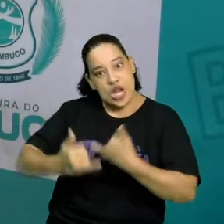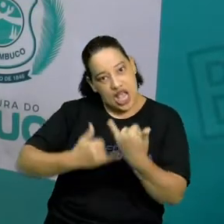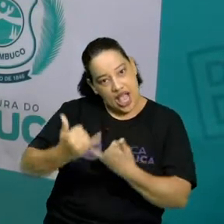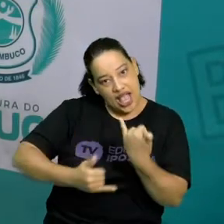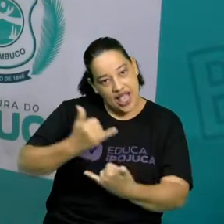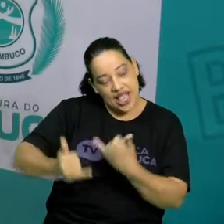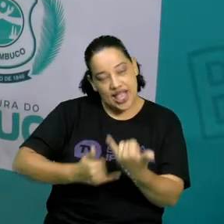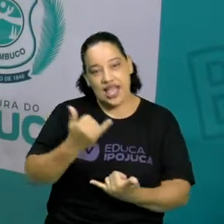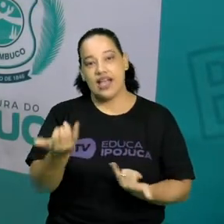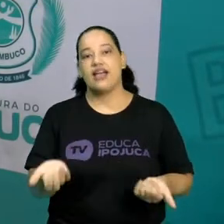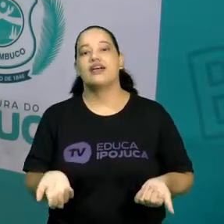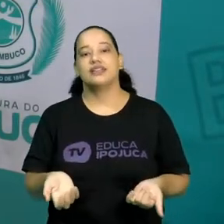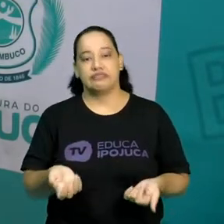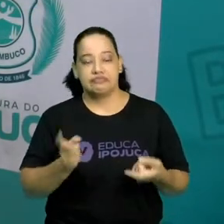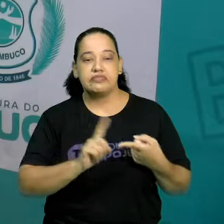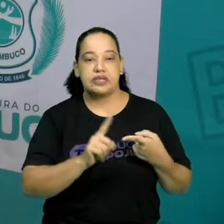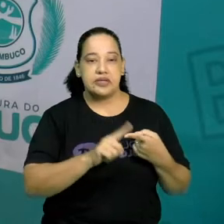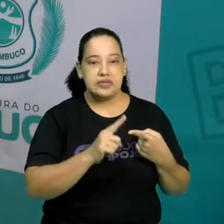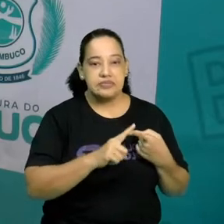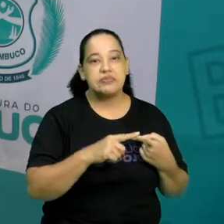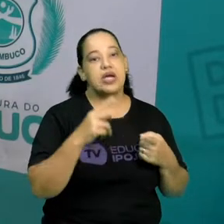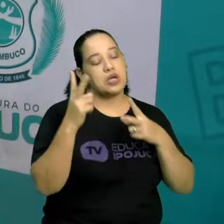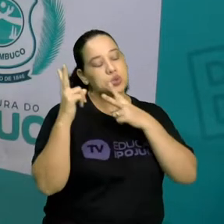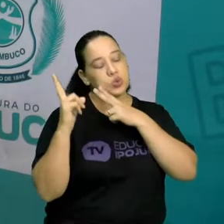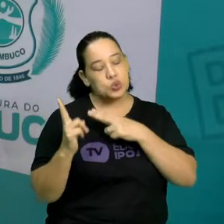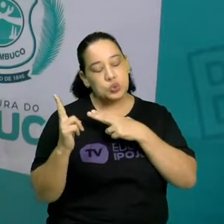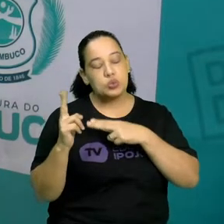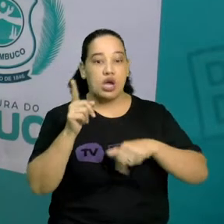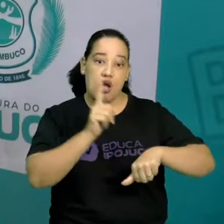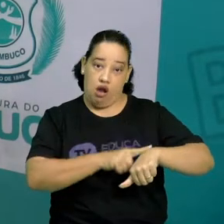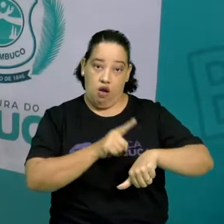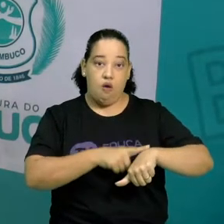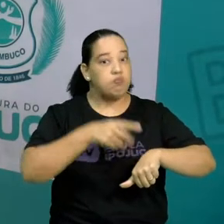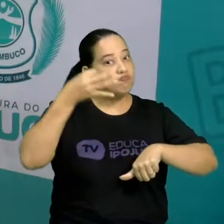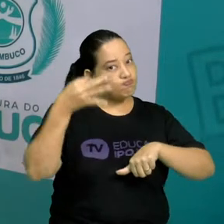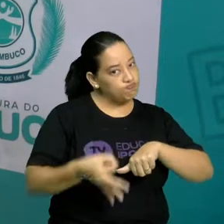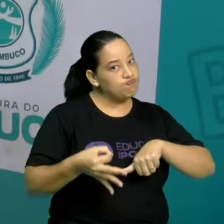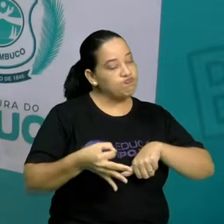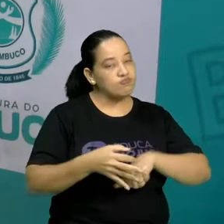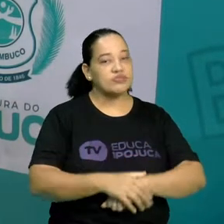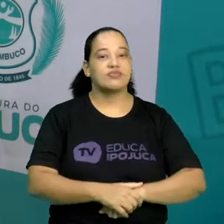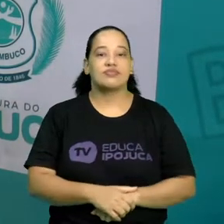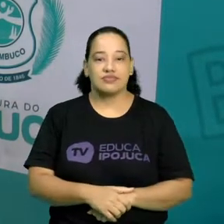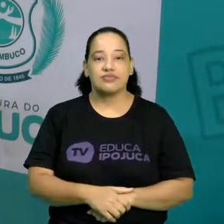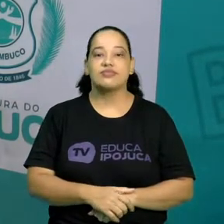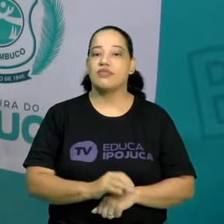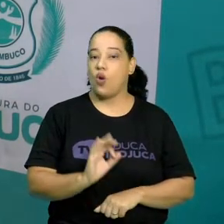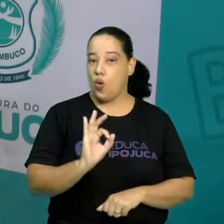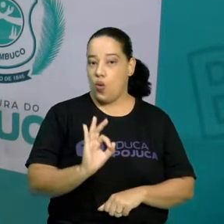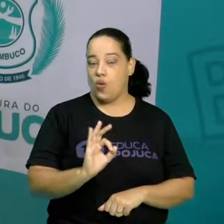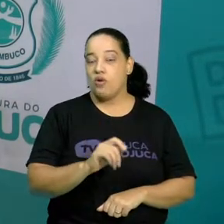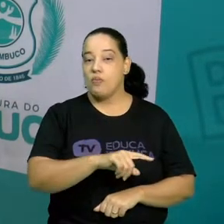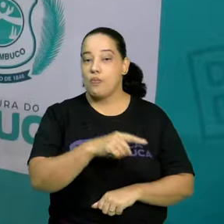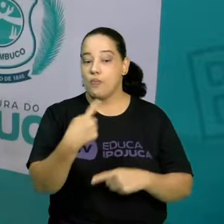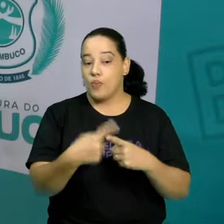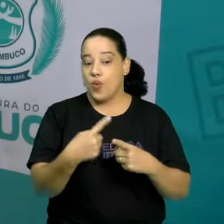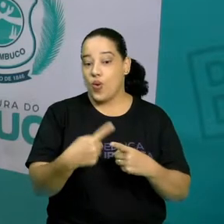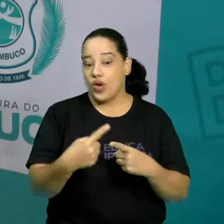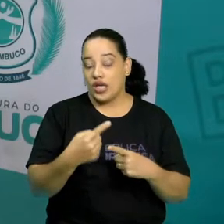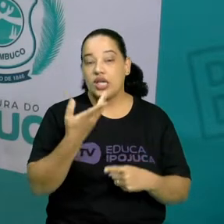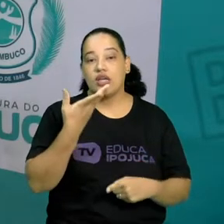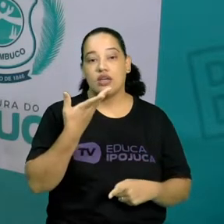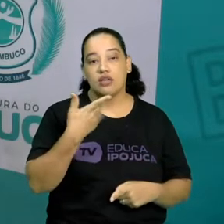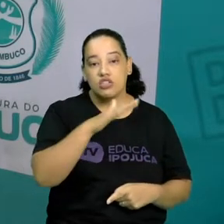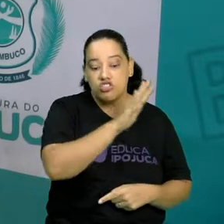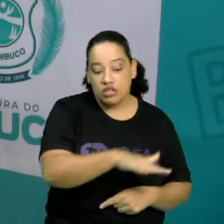a criança também precisa dormir no horário exato. Certo, crianças? Porque crianças são